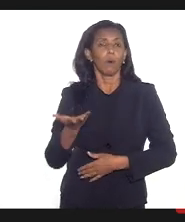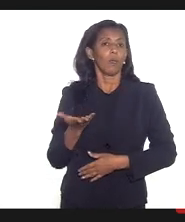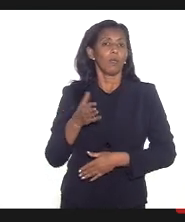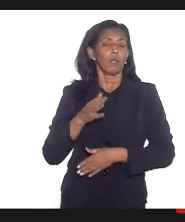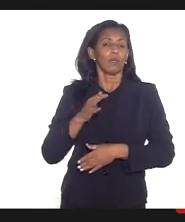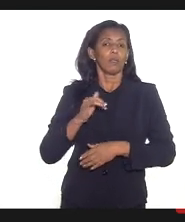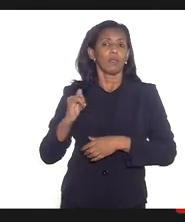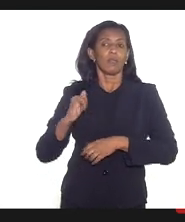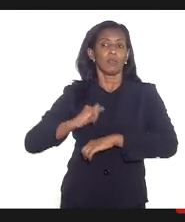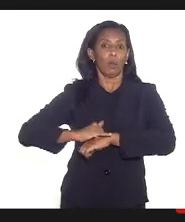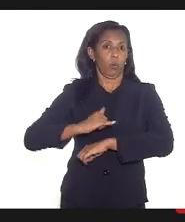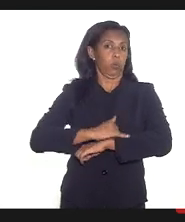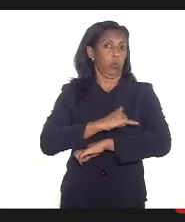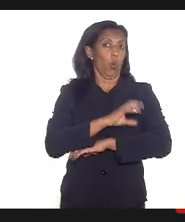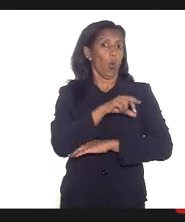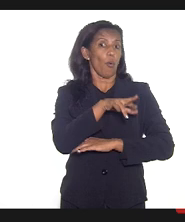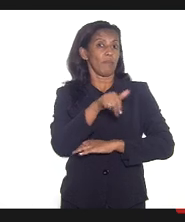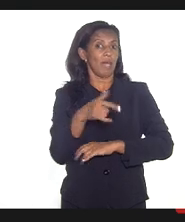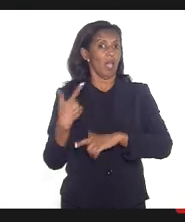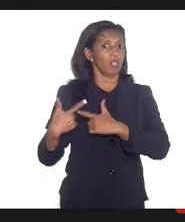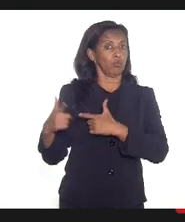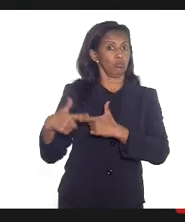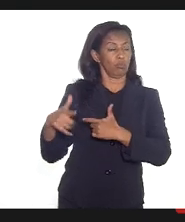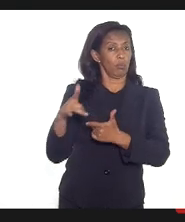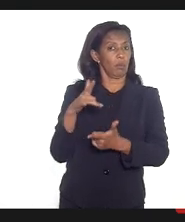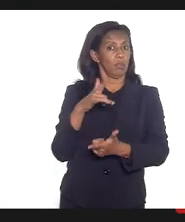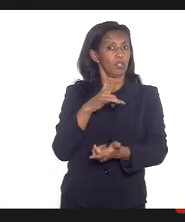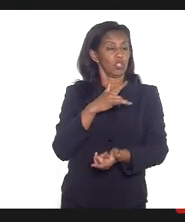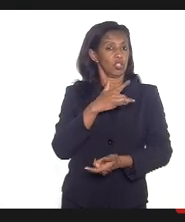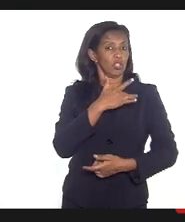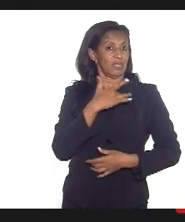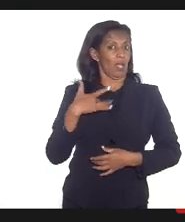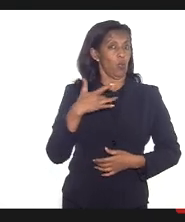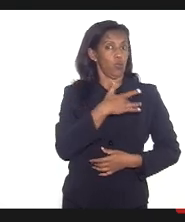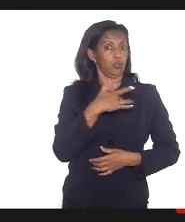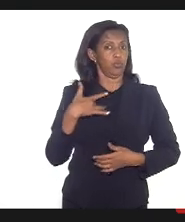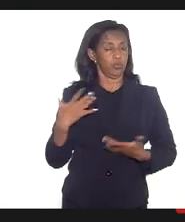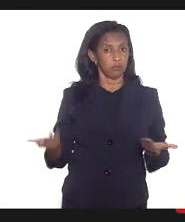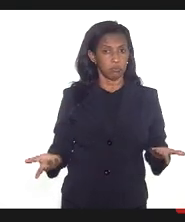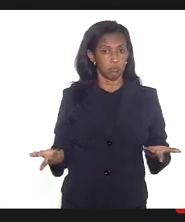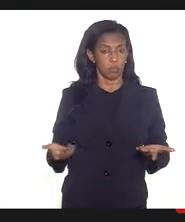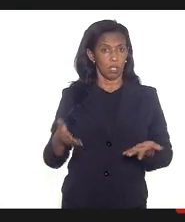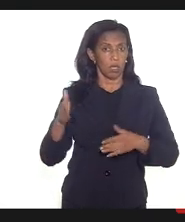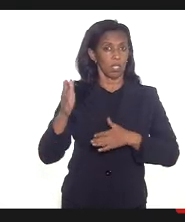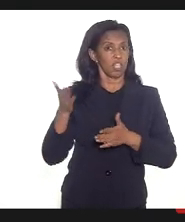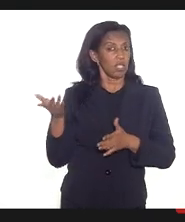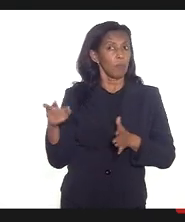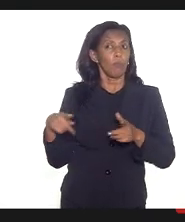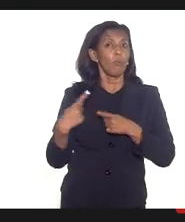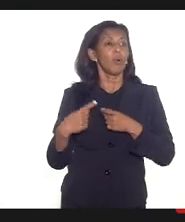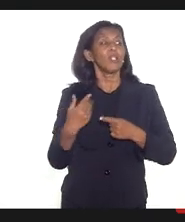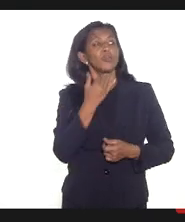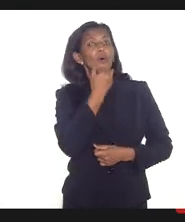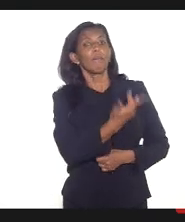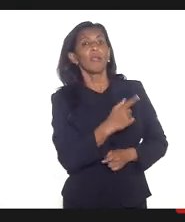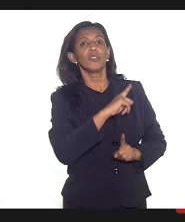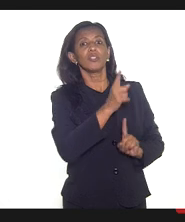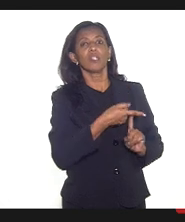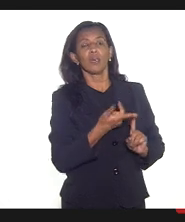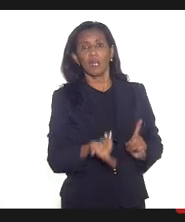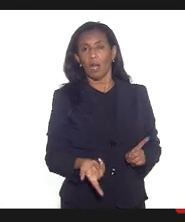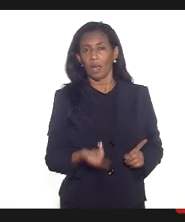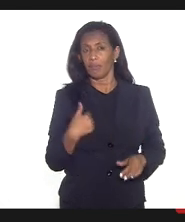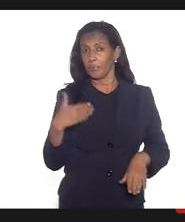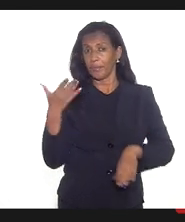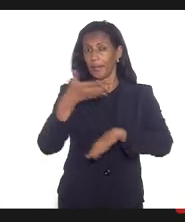comorbidade que já é ruim essa questão porque só exige da própria gestante mas eu não